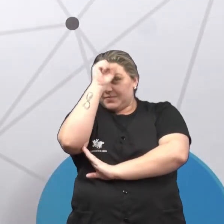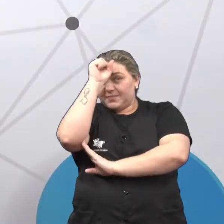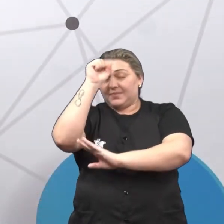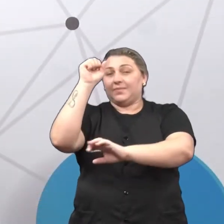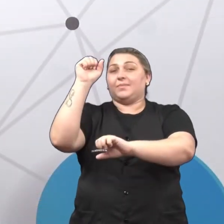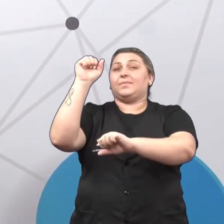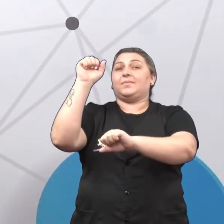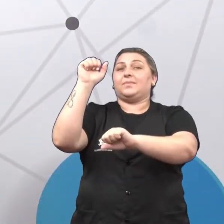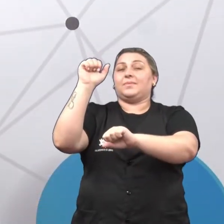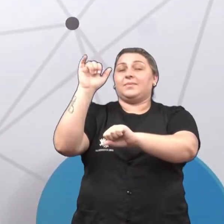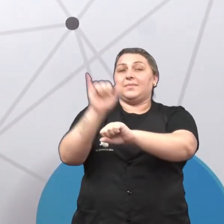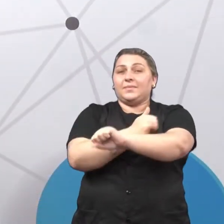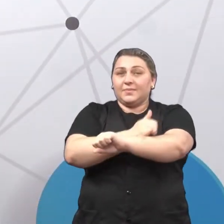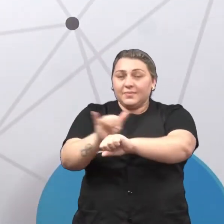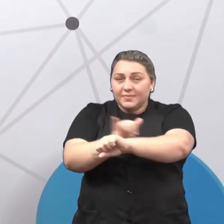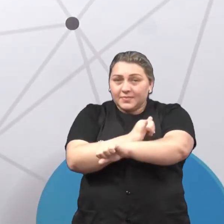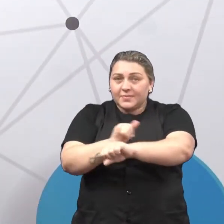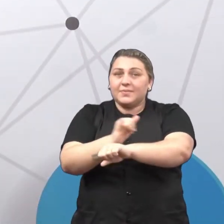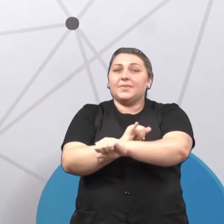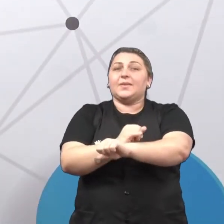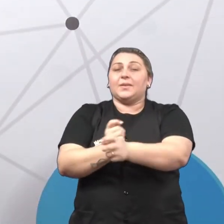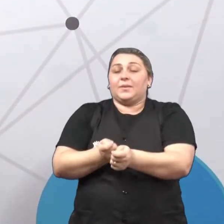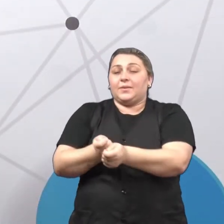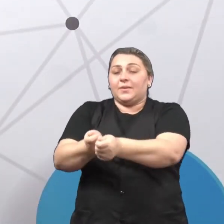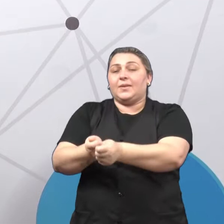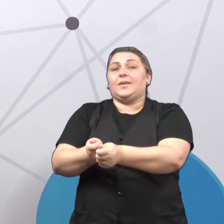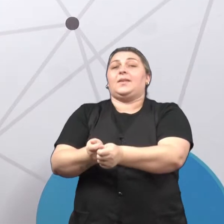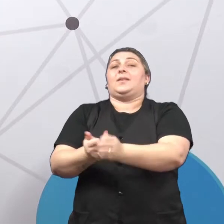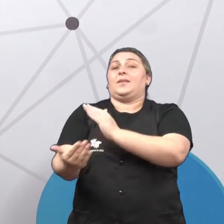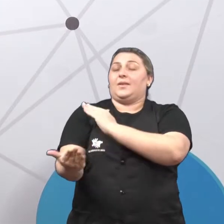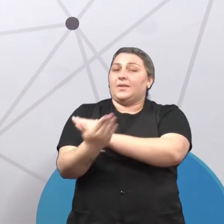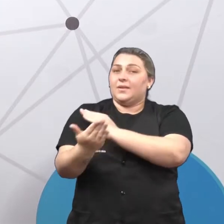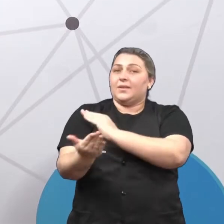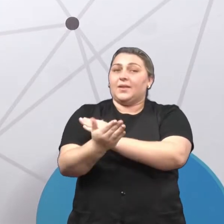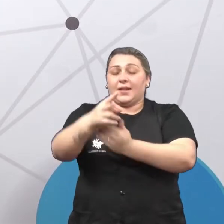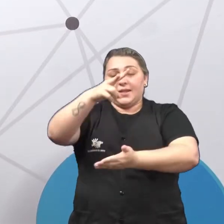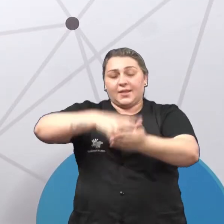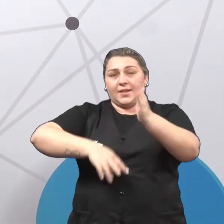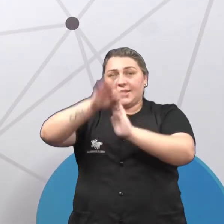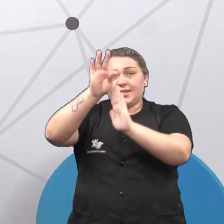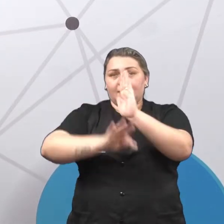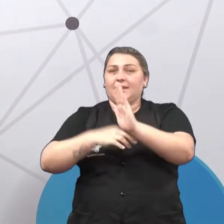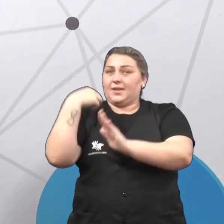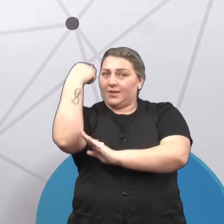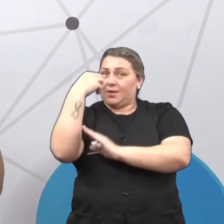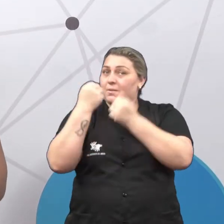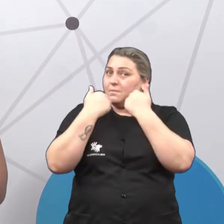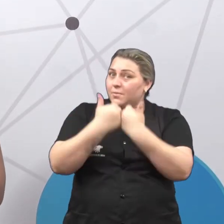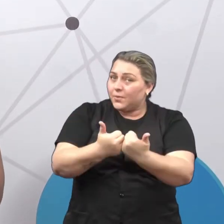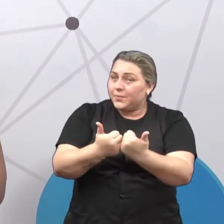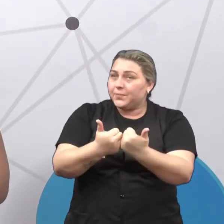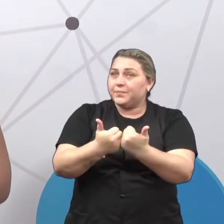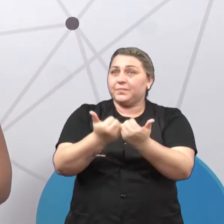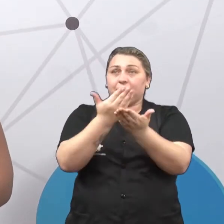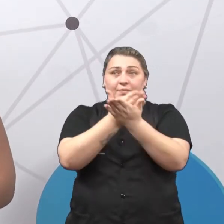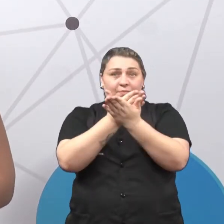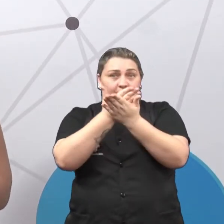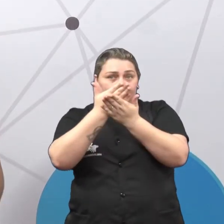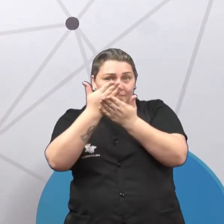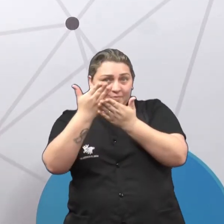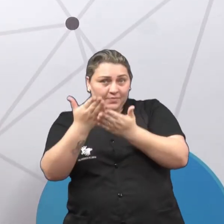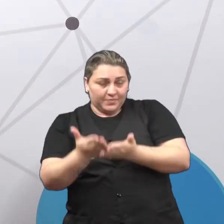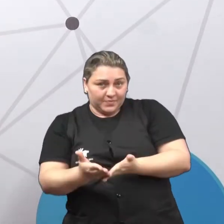estratégias e dicas que vão nos auxiliar quando a gente vai ler textos na língua espanhola, tá bom? Então vamos começar